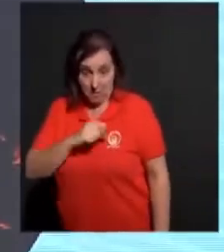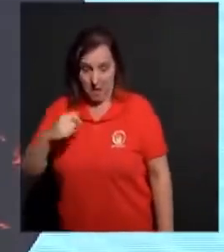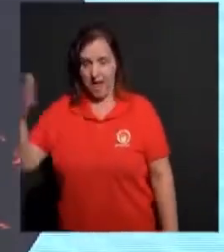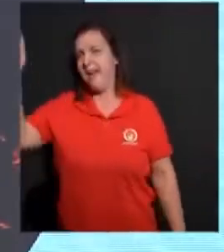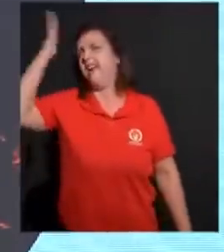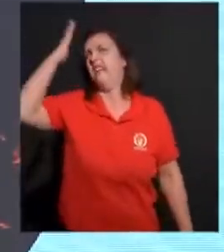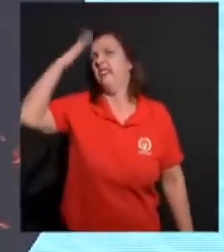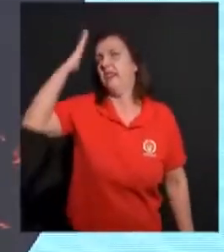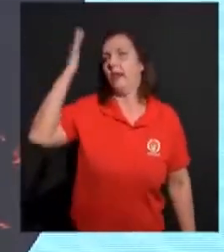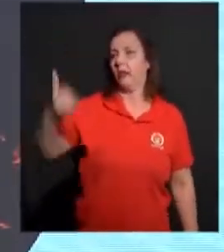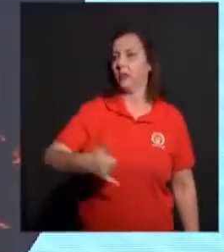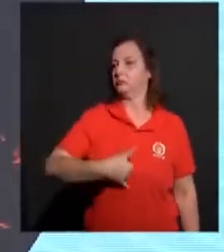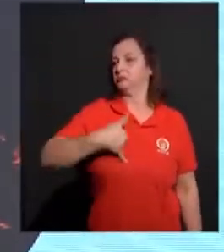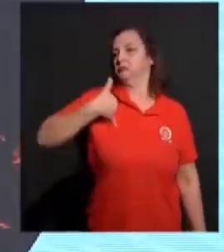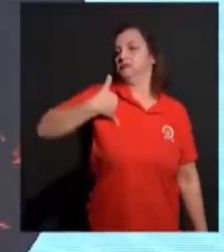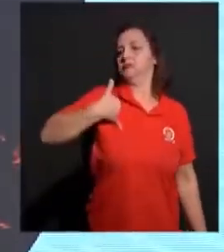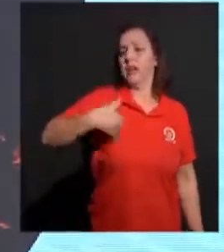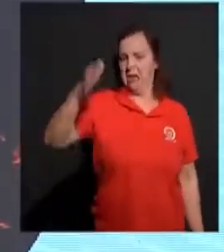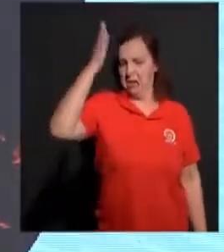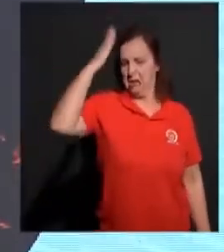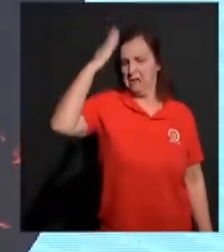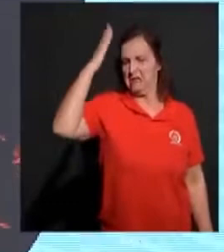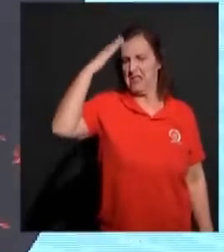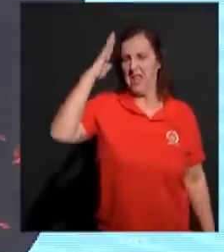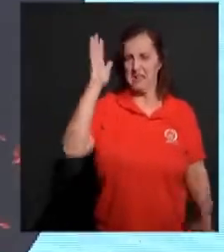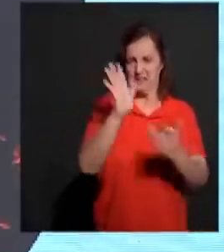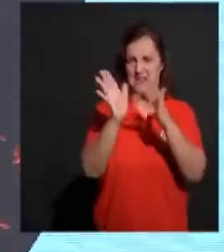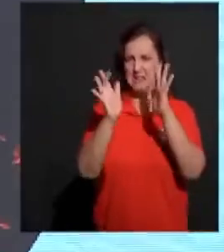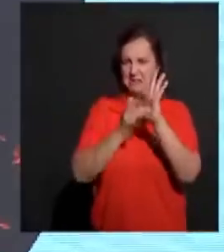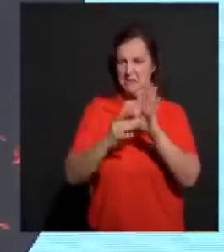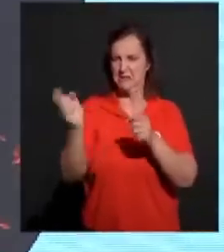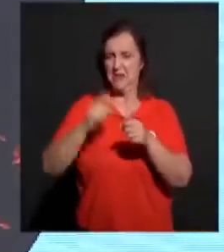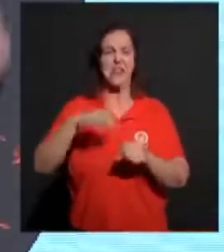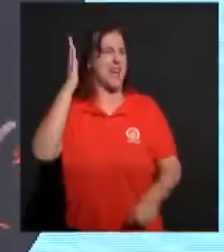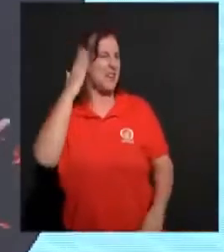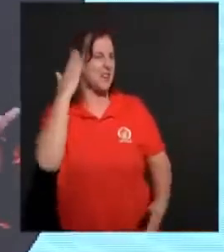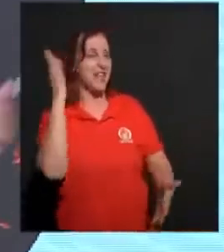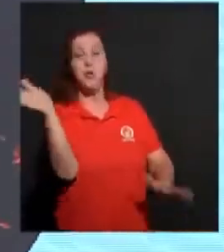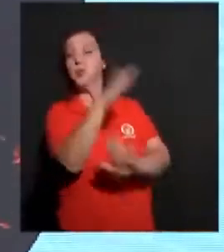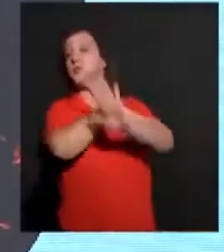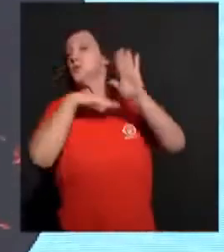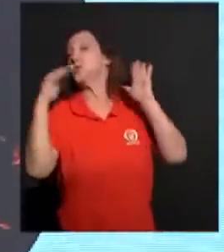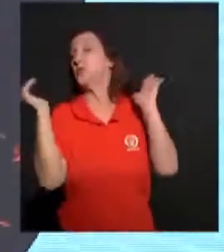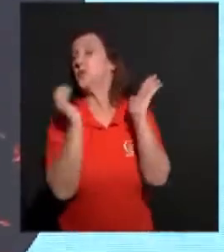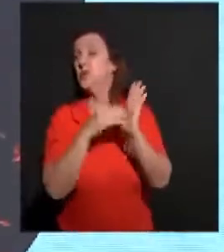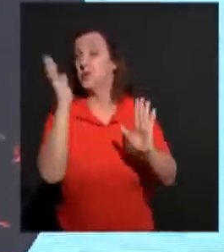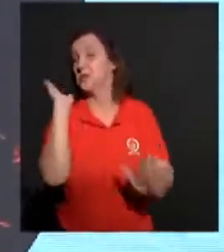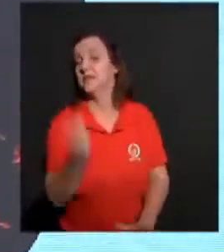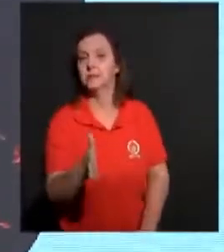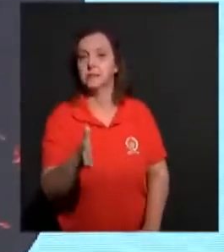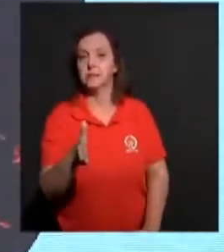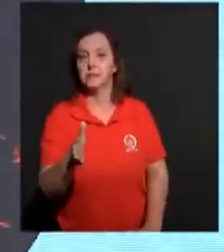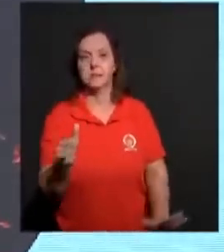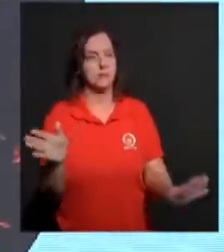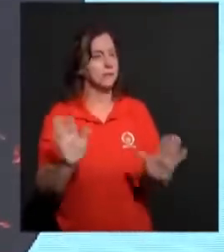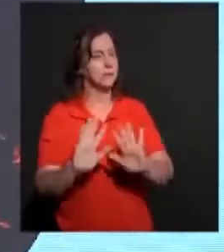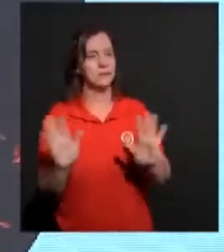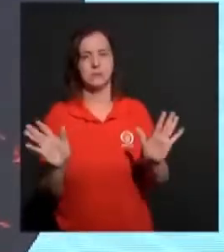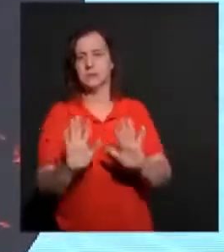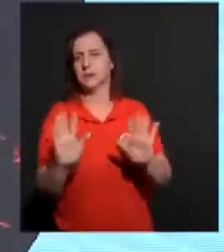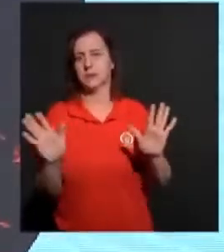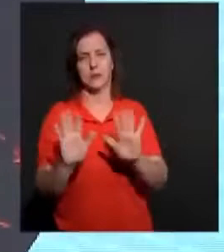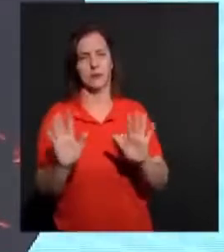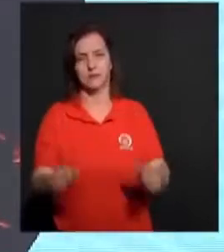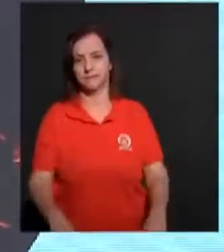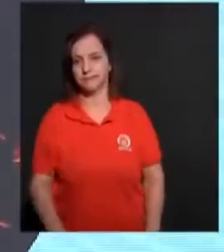sei. Eu sei mais sobre a vida de Cristo. Eu tenho as revelações, as revelitudes. Não. Isso não